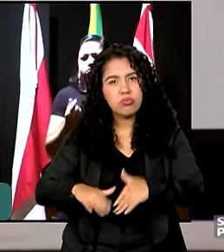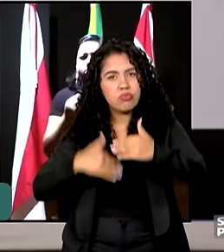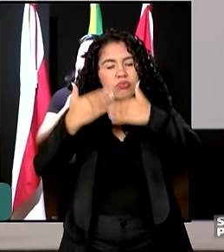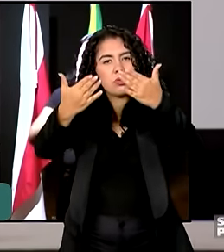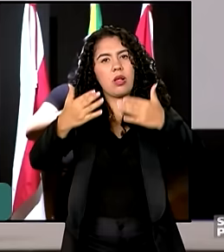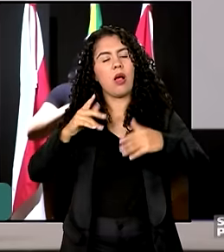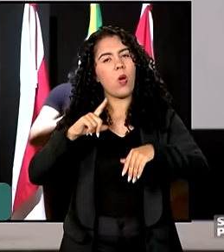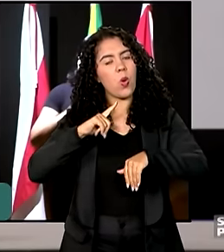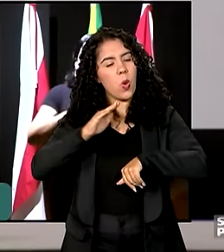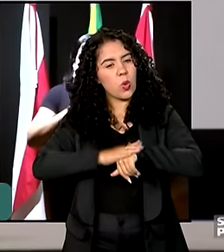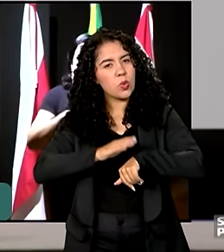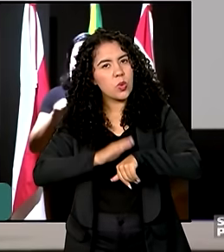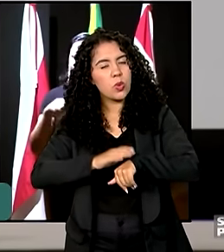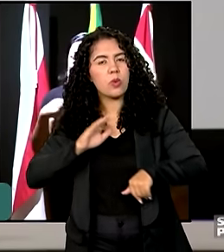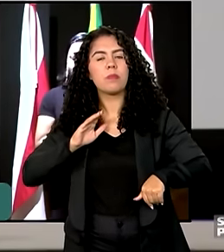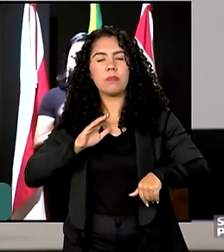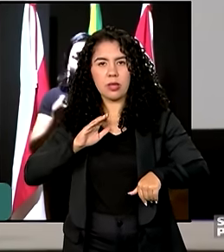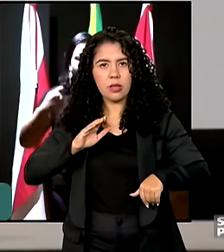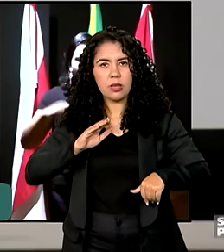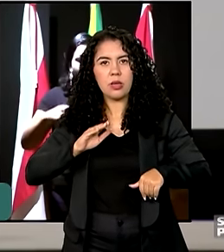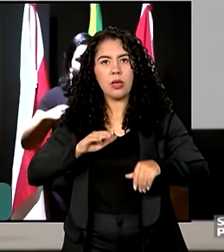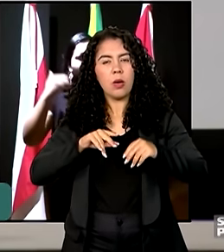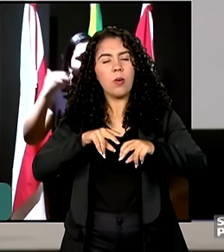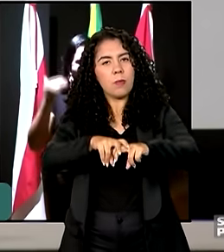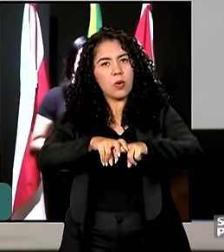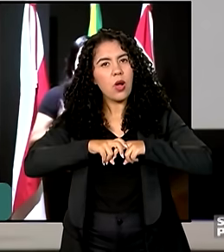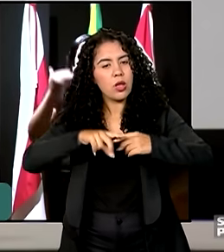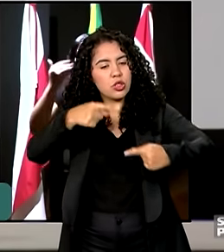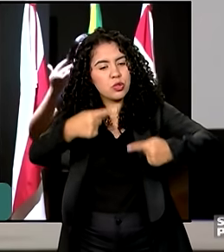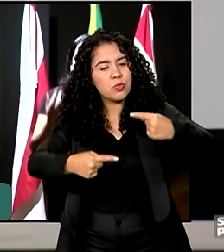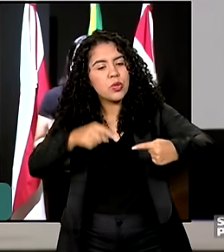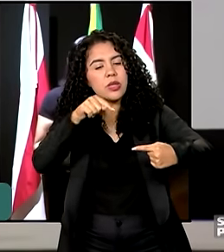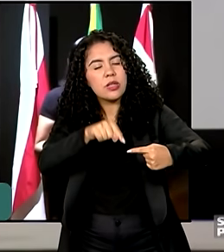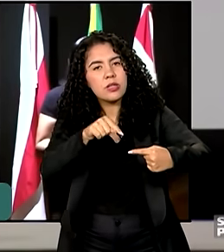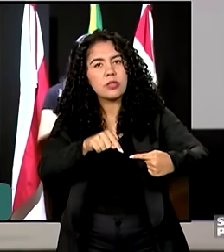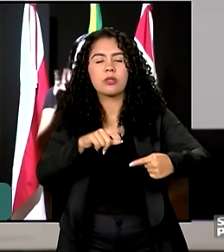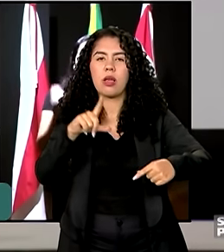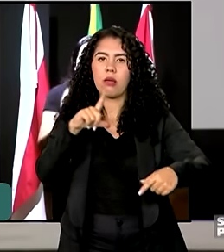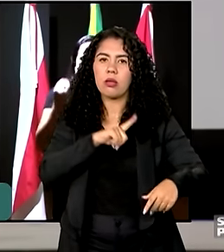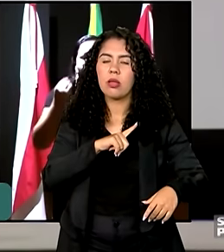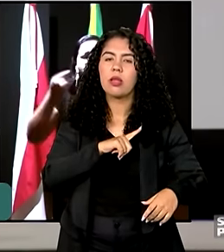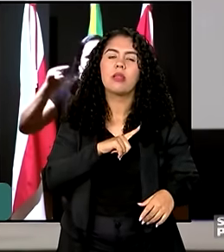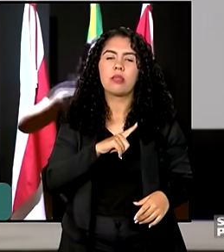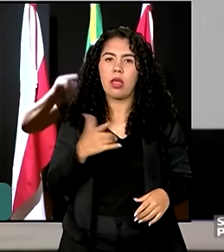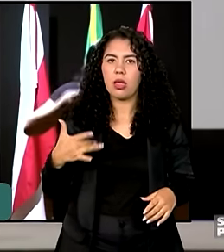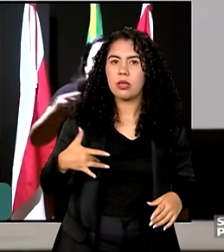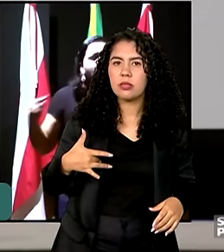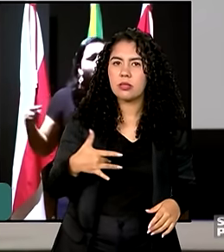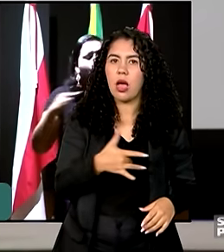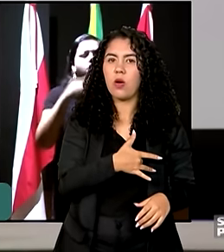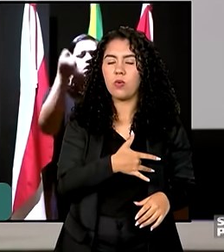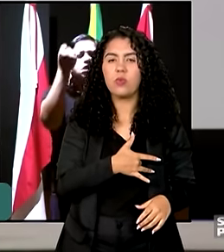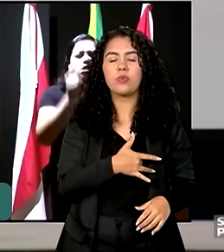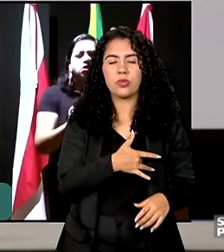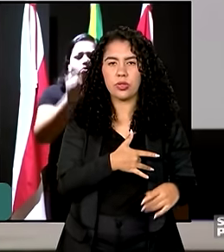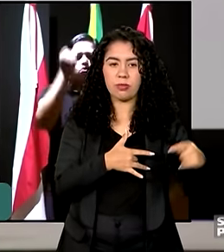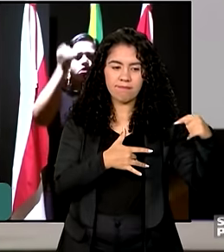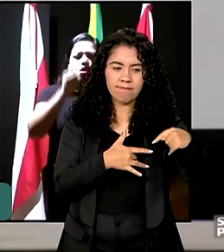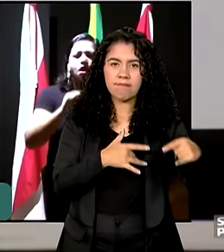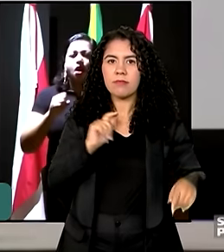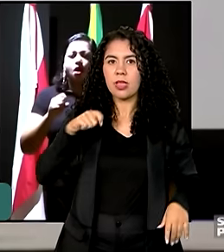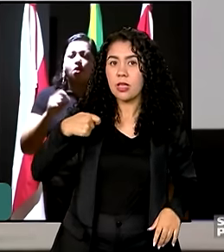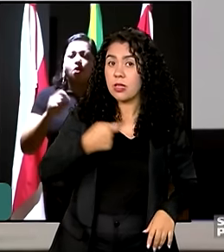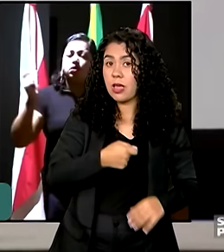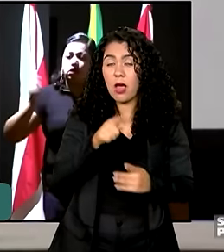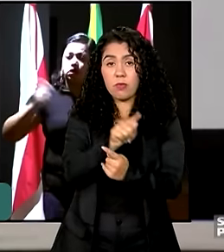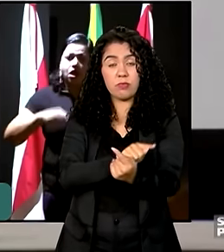autonomia desses itens, a partir de uma política industrial que tem a saúde como uma das suas